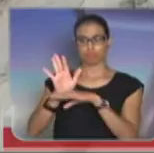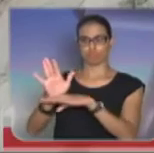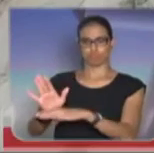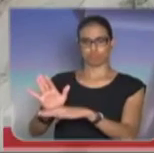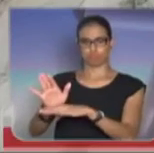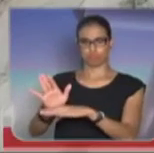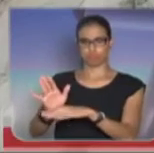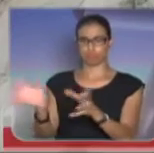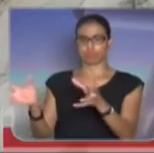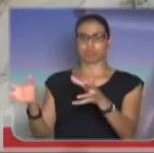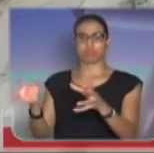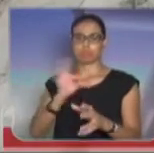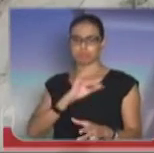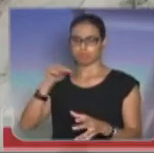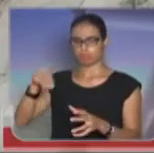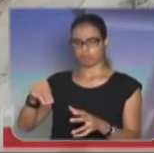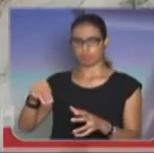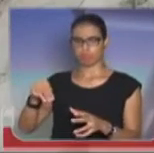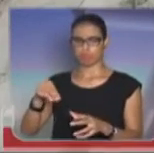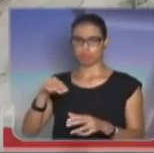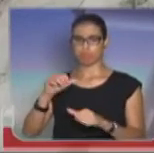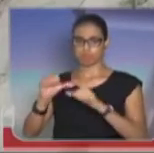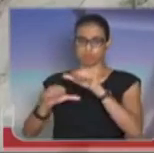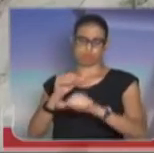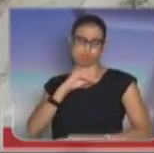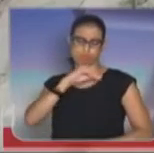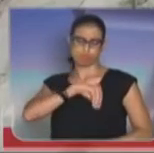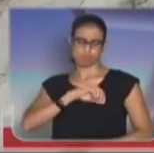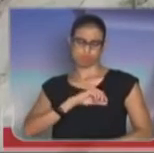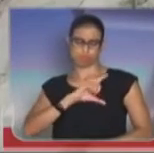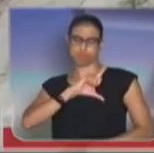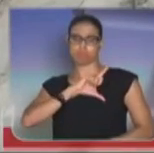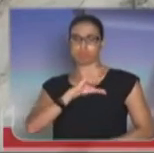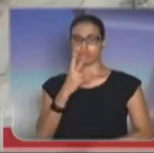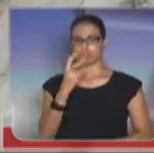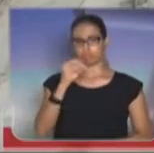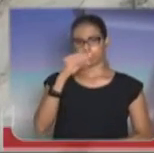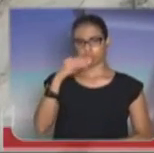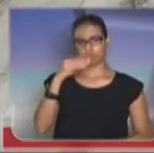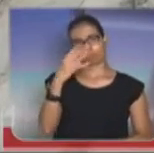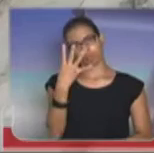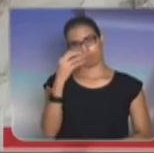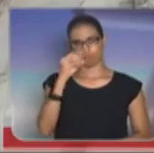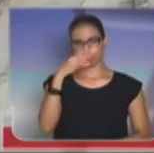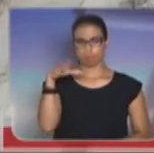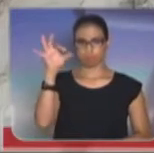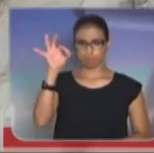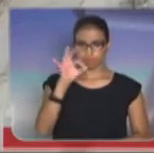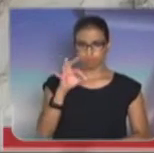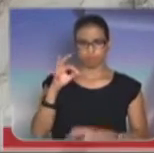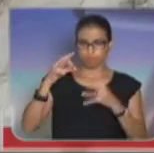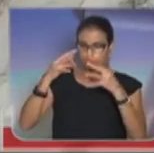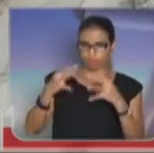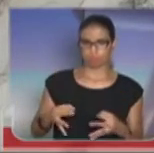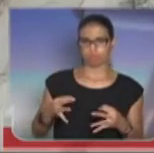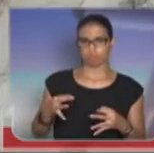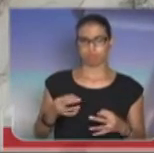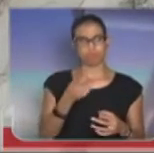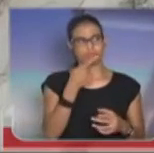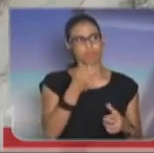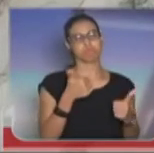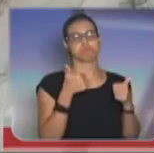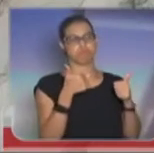reajuste salarial. O ideal seria pelo menos um aumento de 30%, 40%. Era o ideal para poder falar que ficou bom,